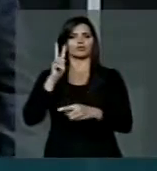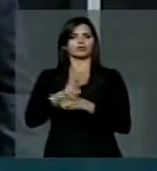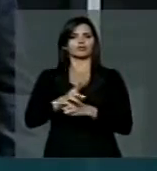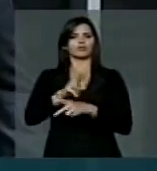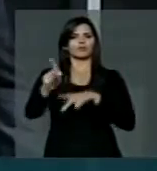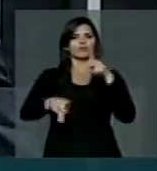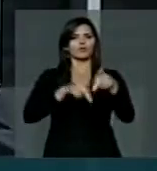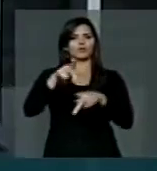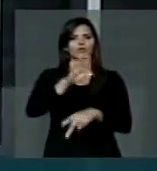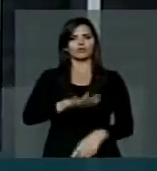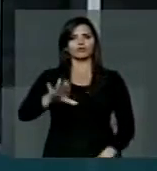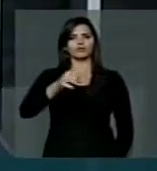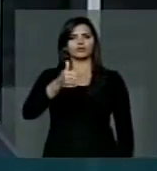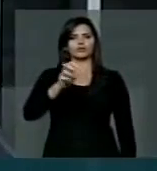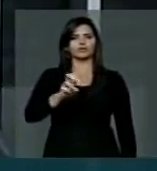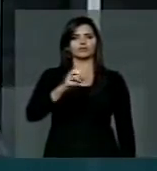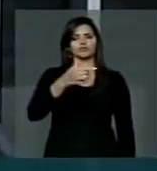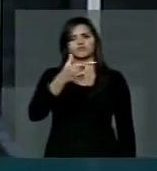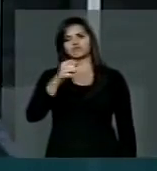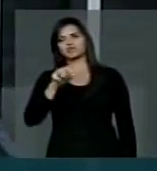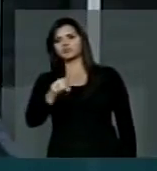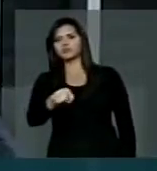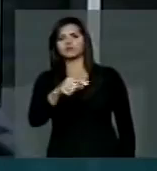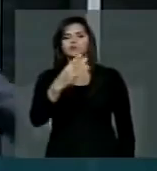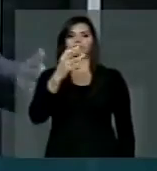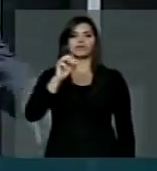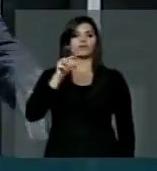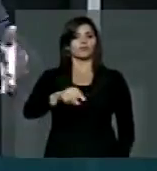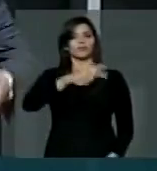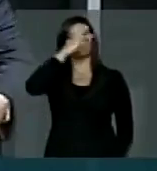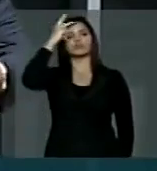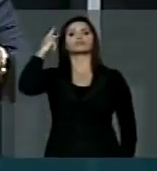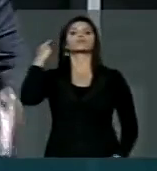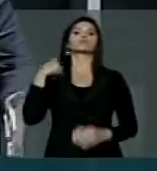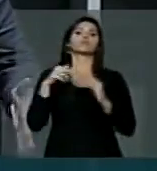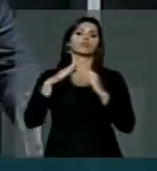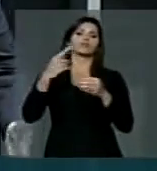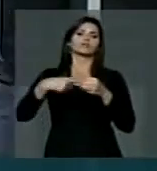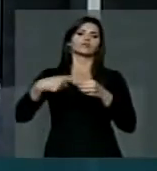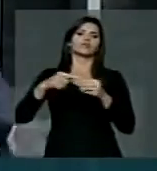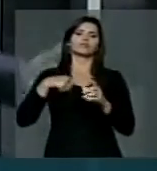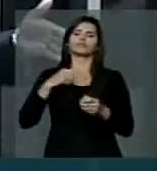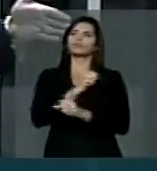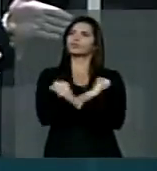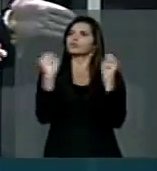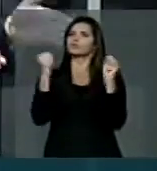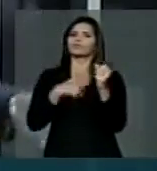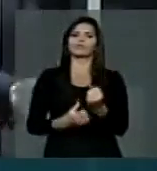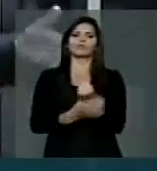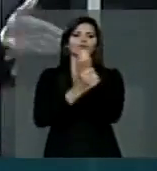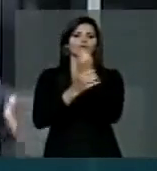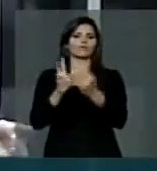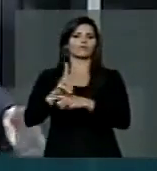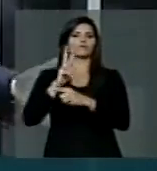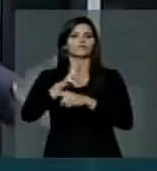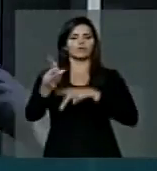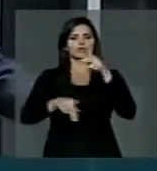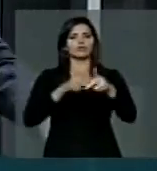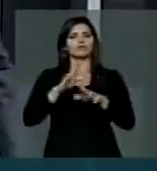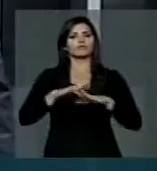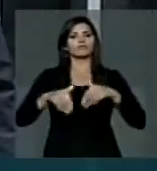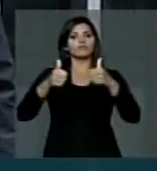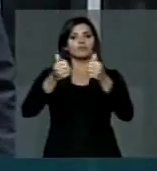a 15, 20, 30 mil habitantes. É humanamente impossível oferecer segurança pública de qualidade